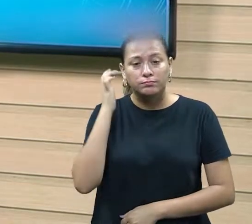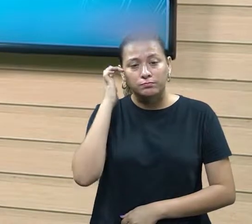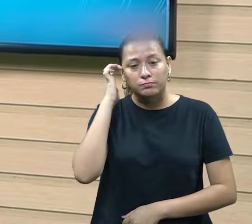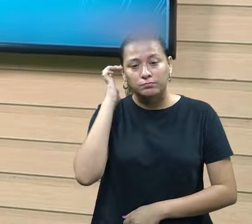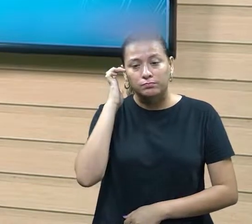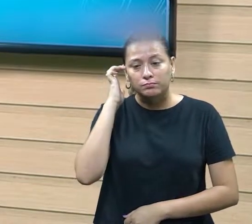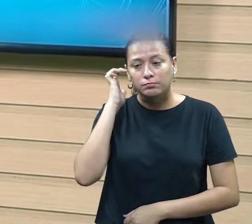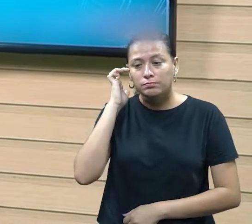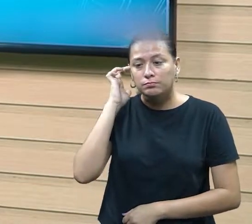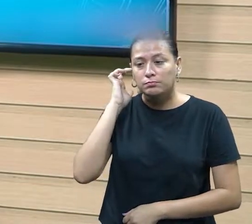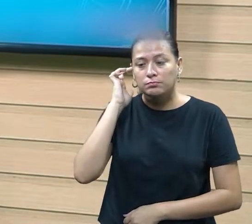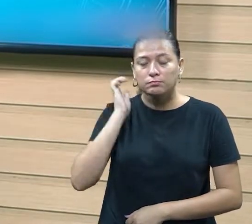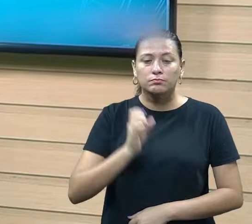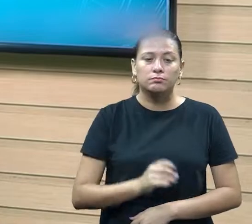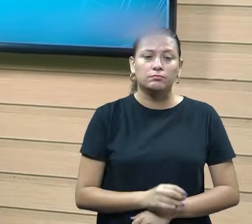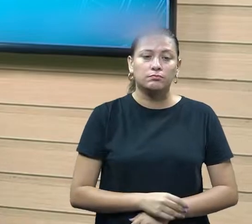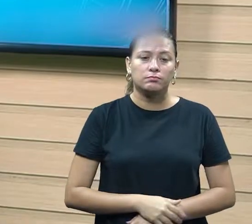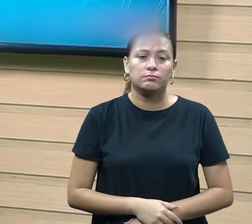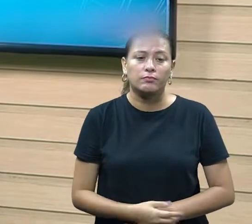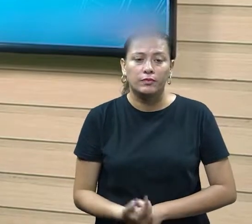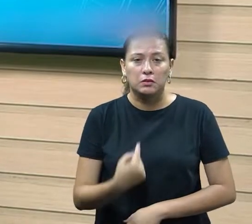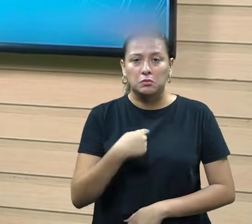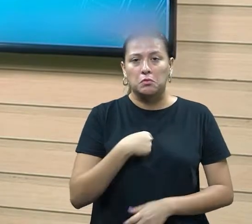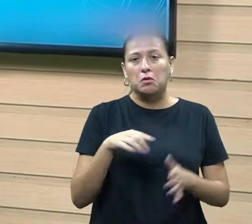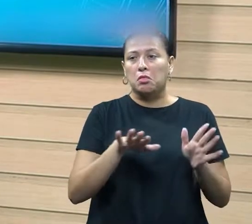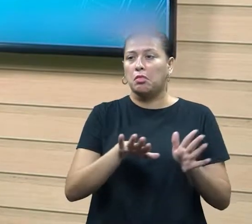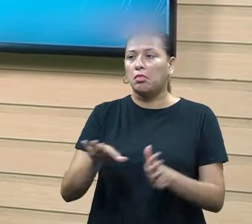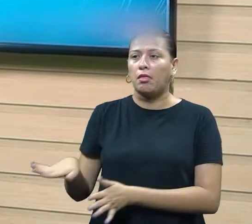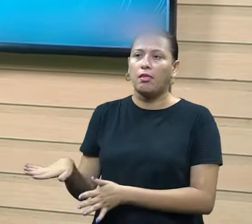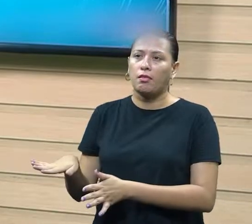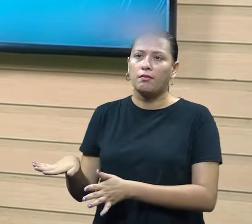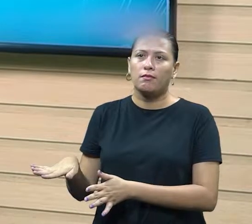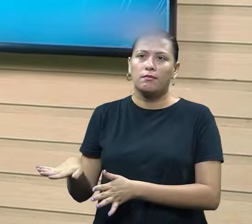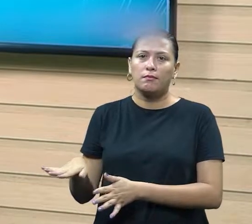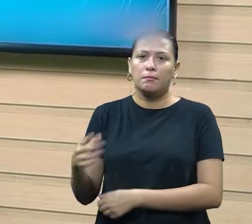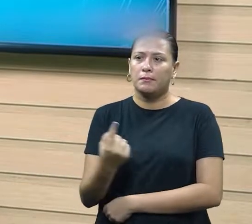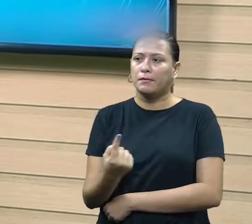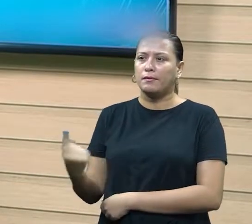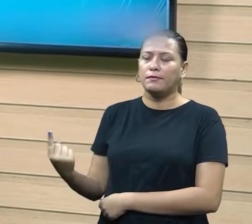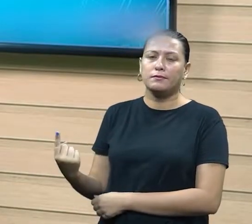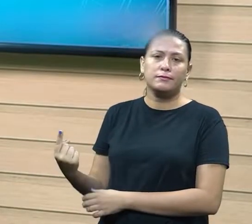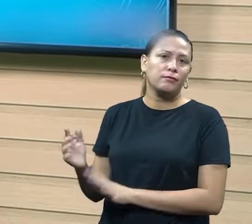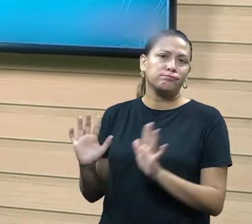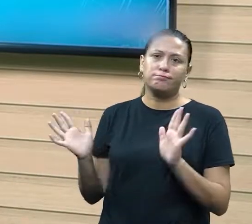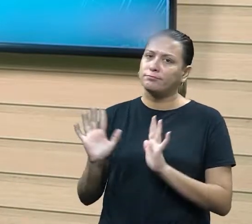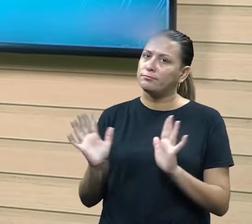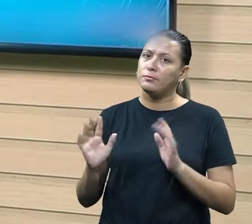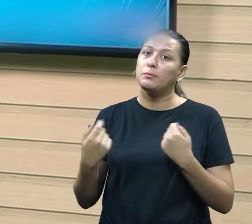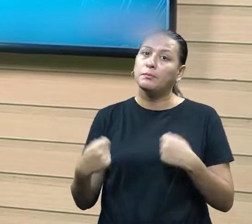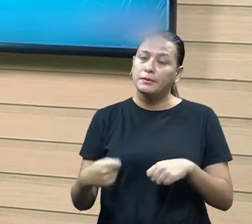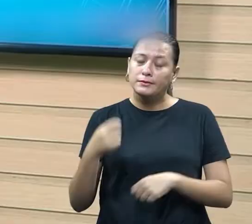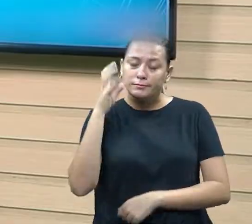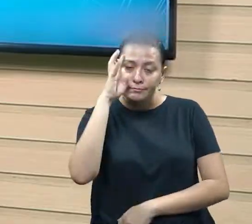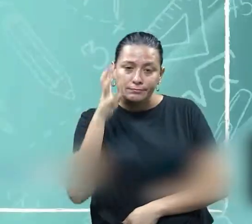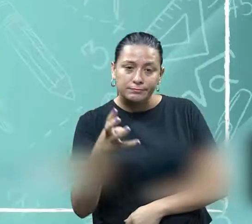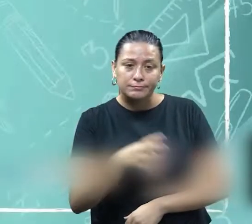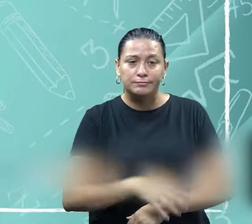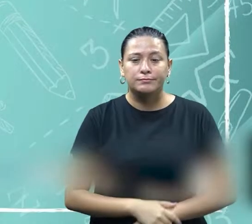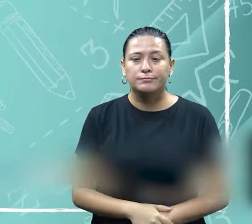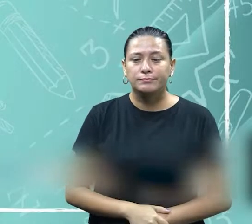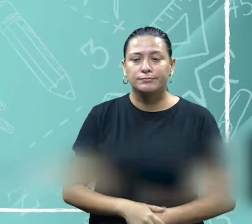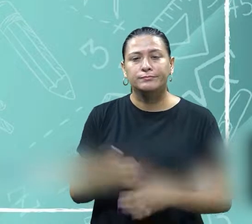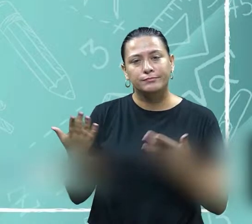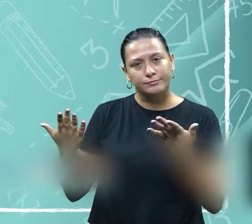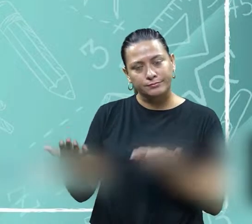Então, negociar é resolver problemas. Então, não adianta eu sair da situação, né? Eu preciso saber que é necessário resolver.